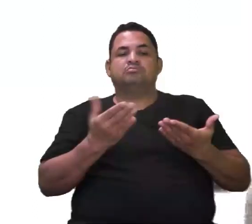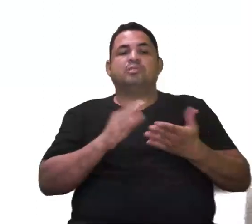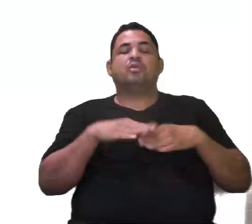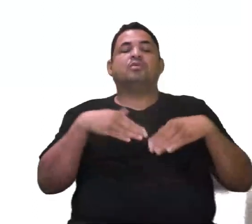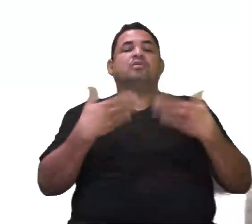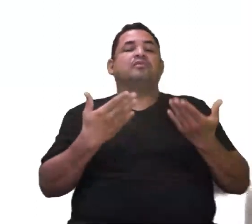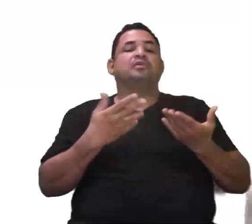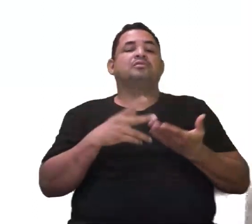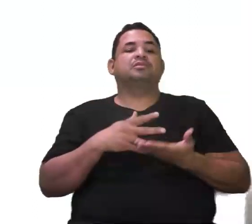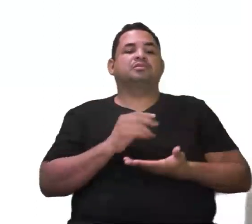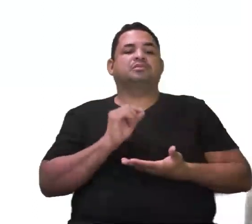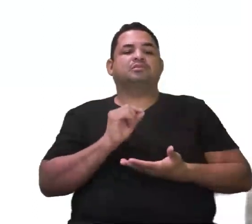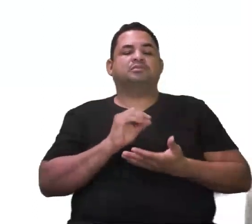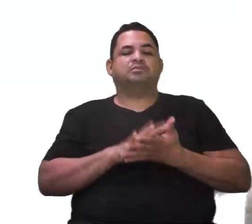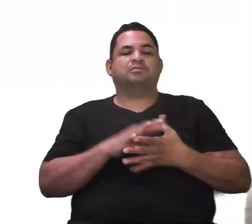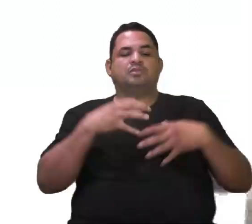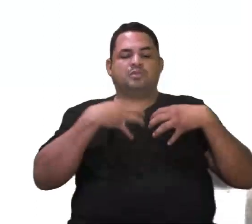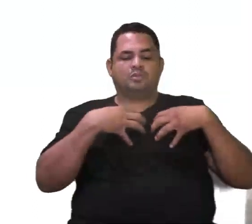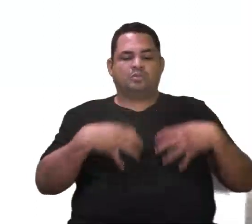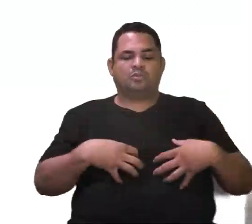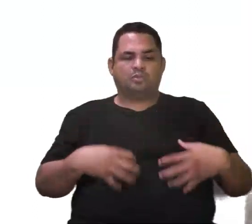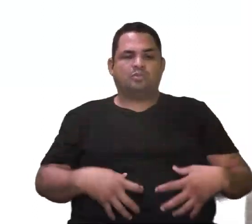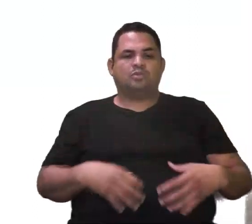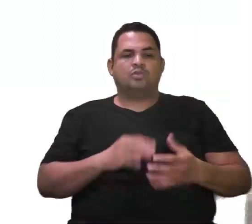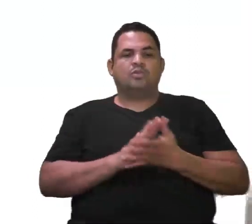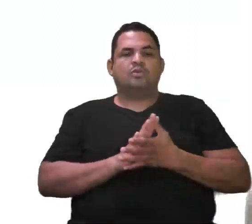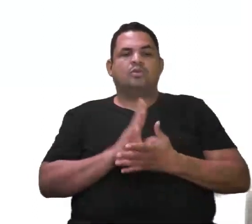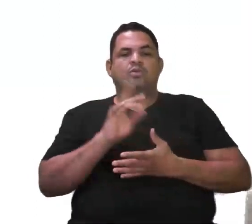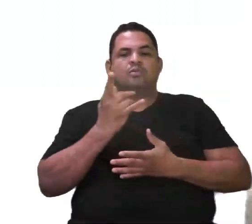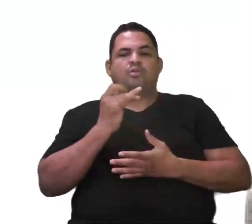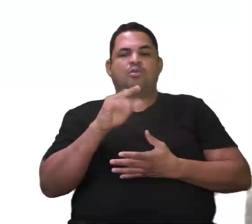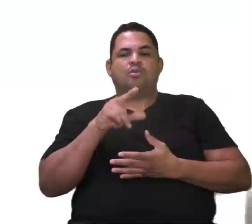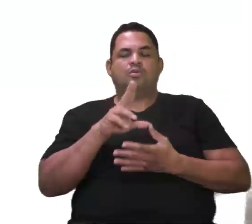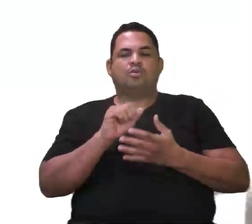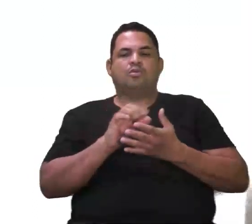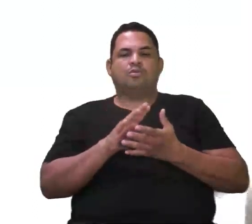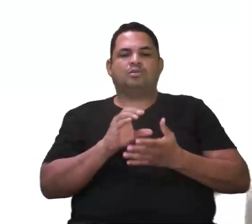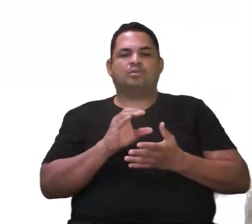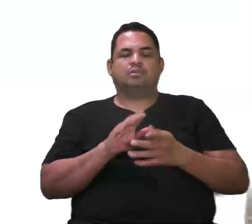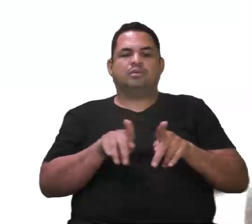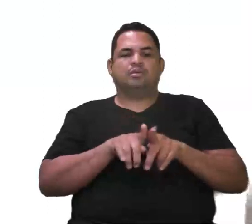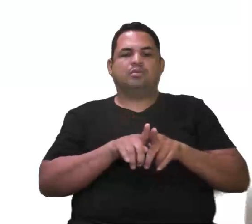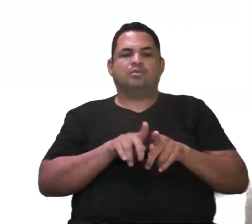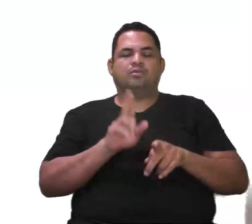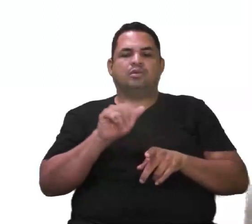semelhança, eu tô falando de o quê, gente? De um órgão homólogo ou órgão análogo? Órgão?